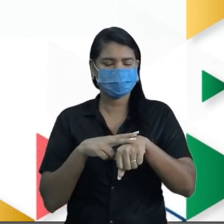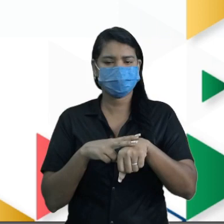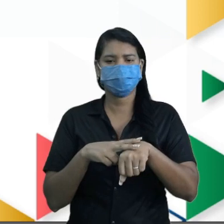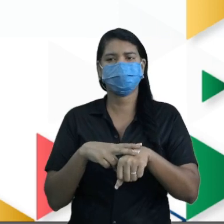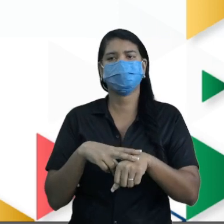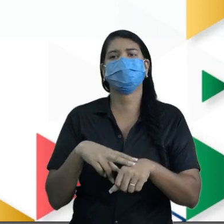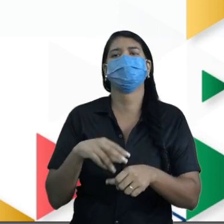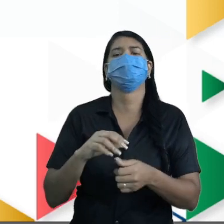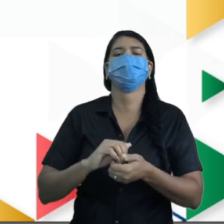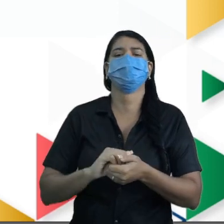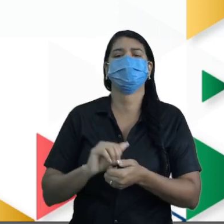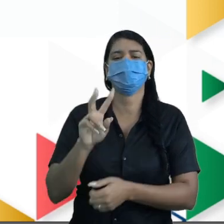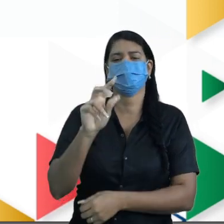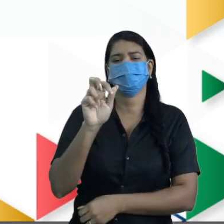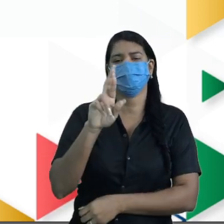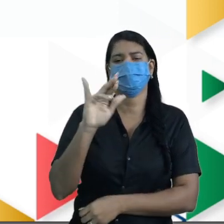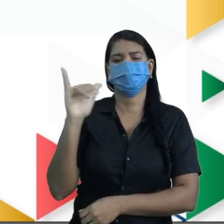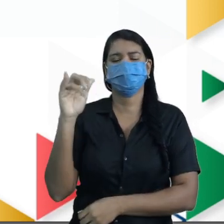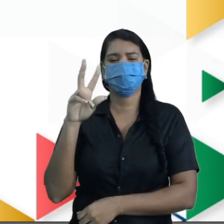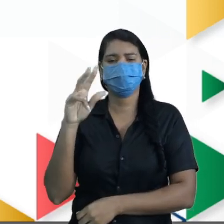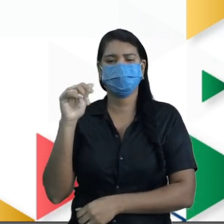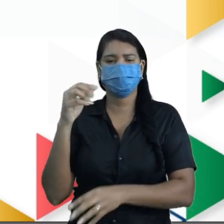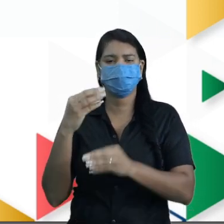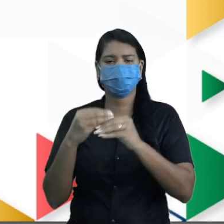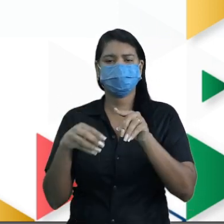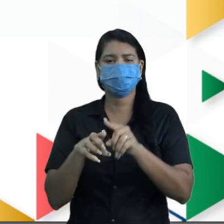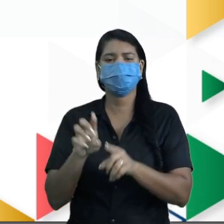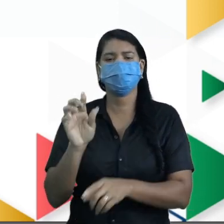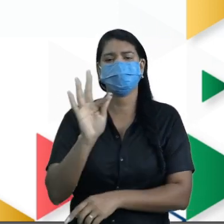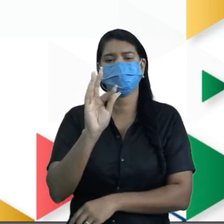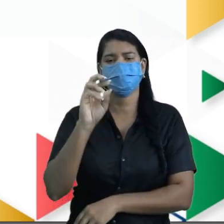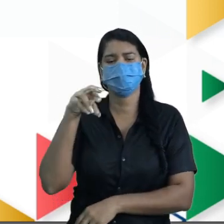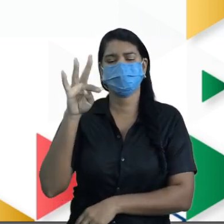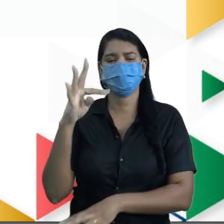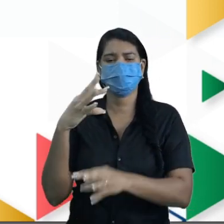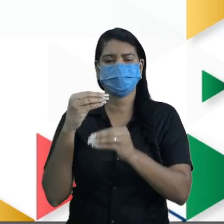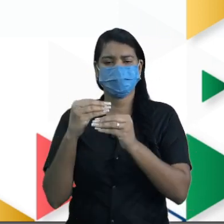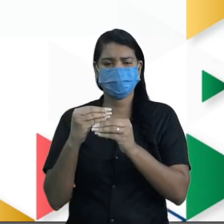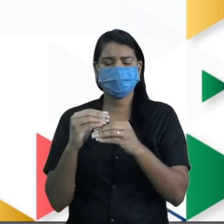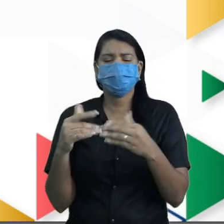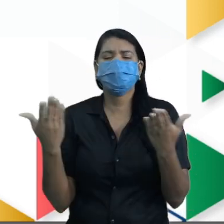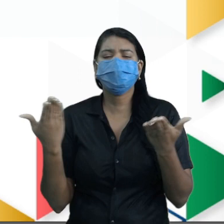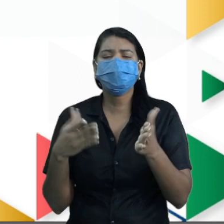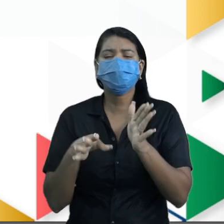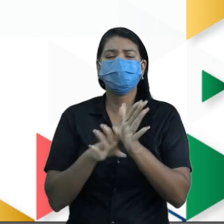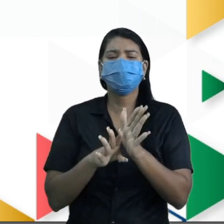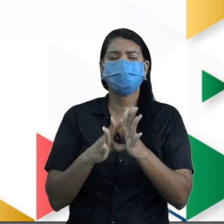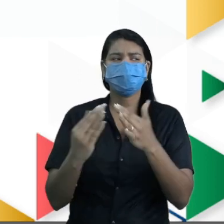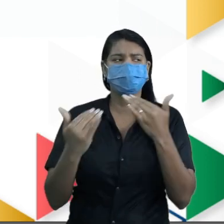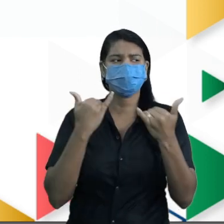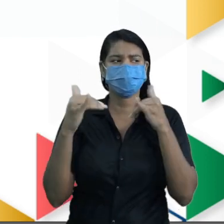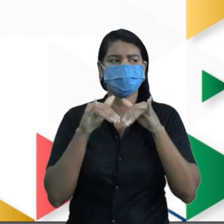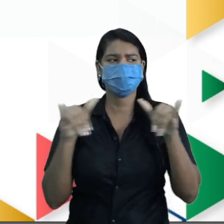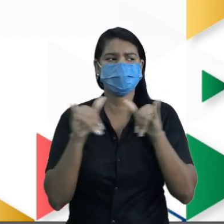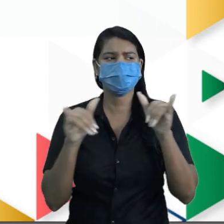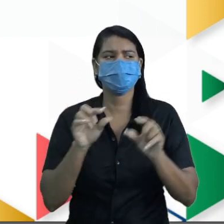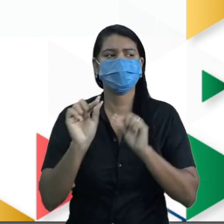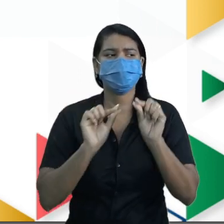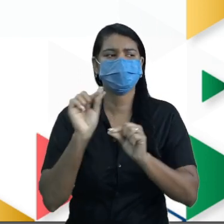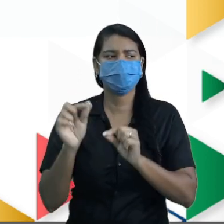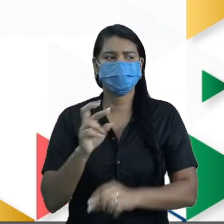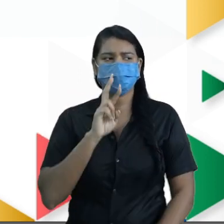Obrigatório, a fonte indica de onde veio as informações ou quem